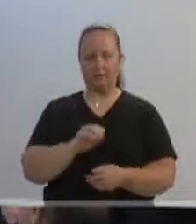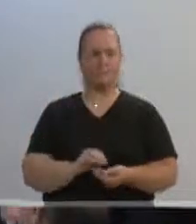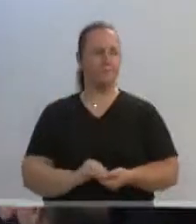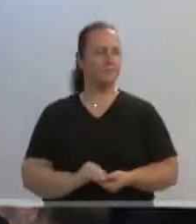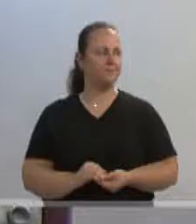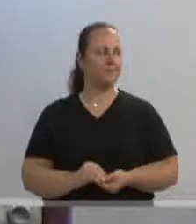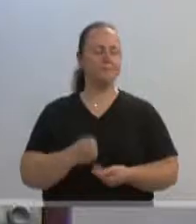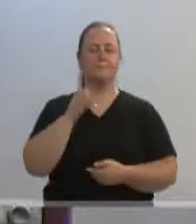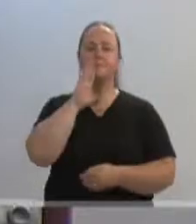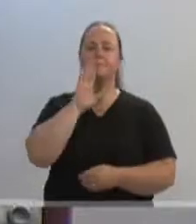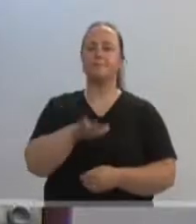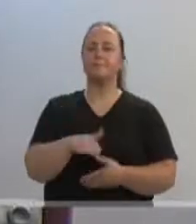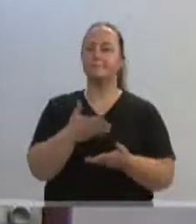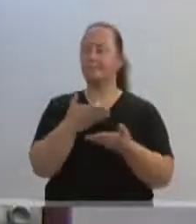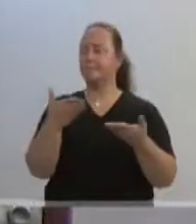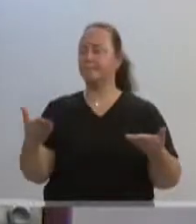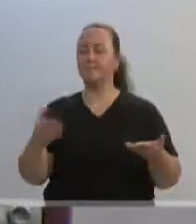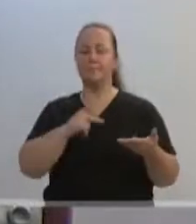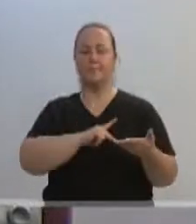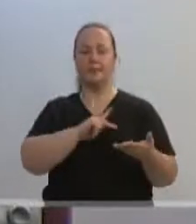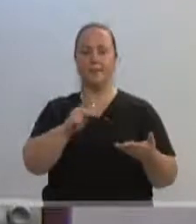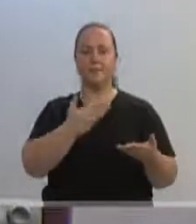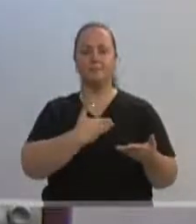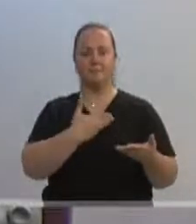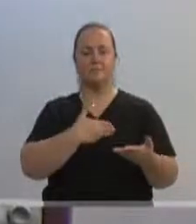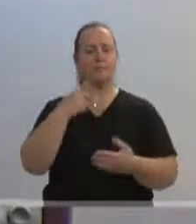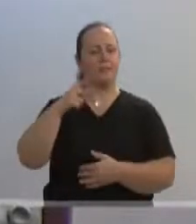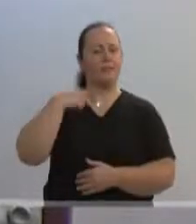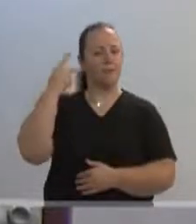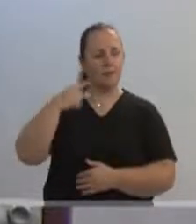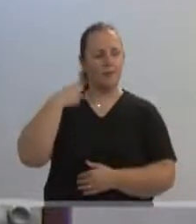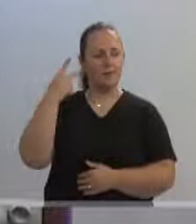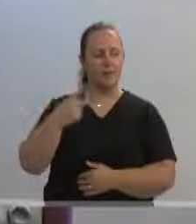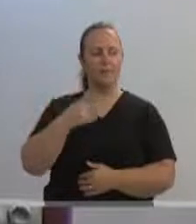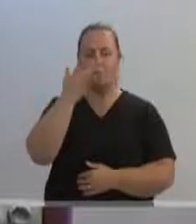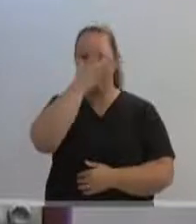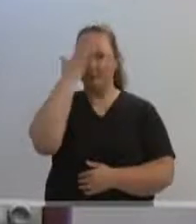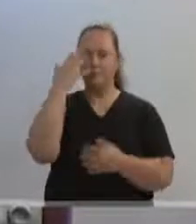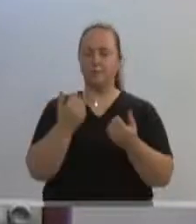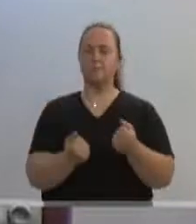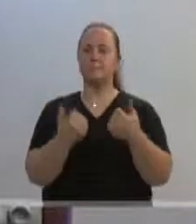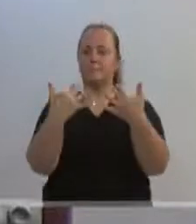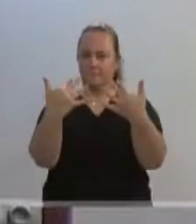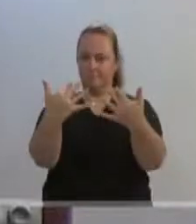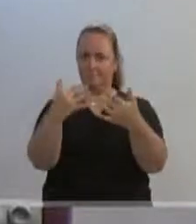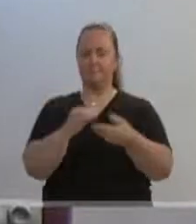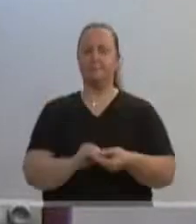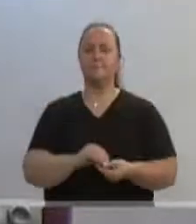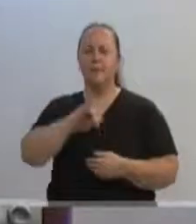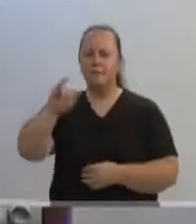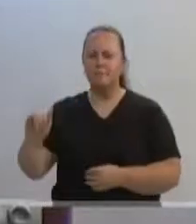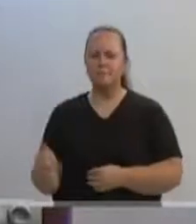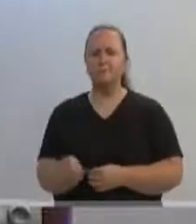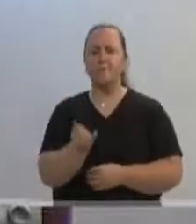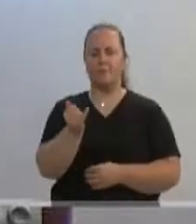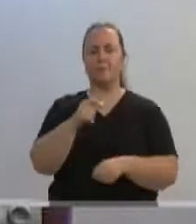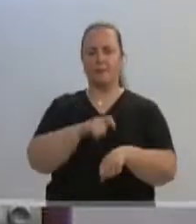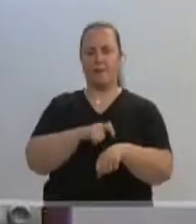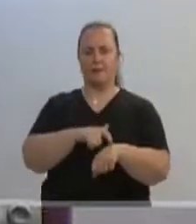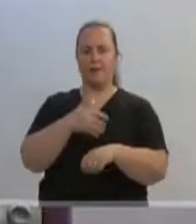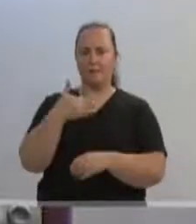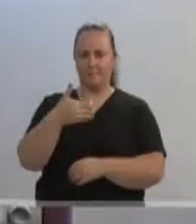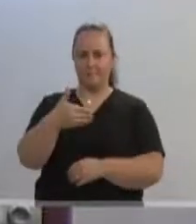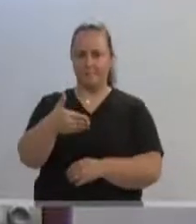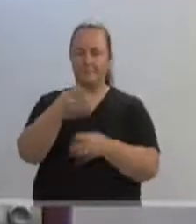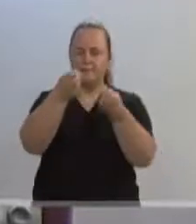Boa tarde, presidente, boa tarde, colegas vereadores, boa tarde a todos que nos assistem aqui. Eu quero aproveitar esse tempo que eu tenho aqui para